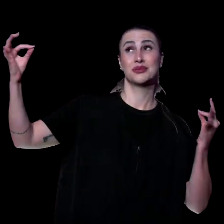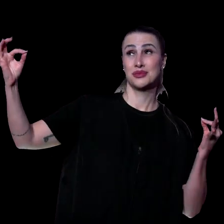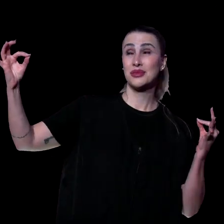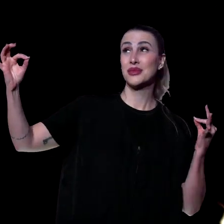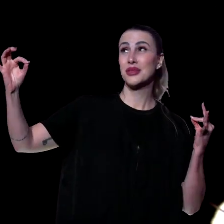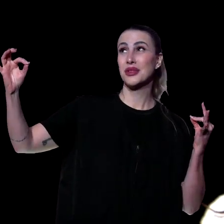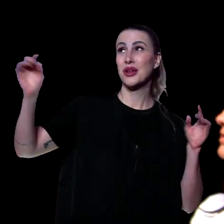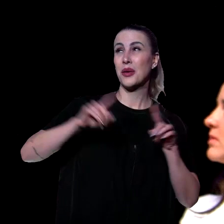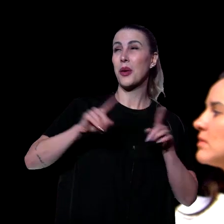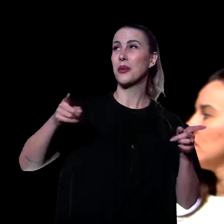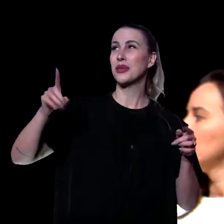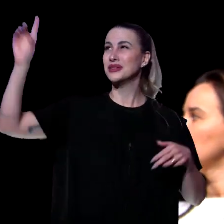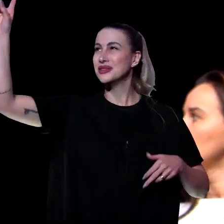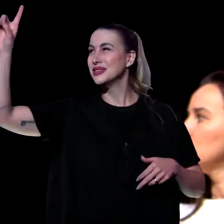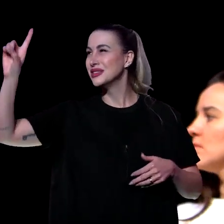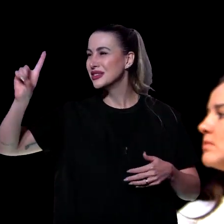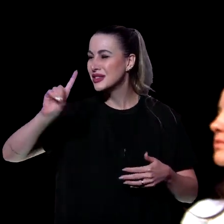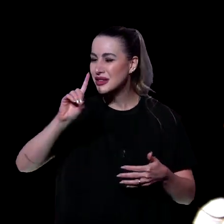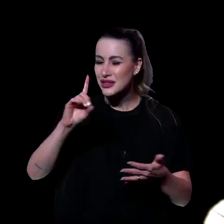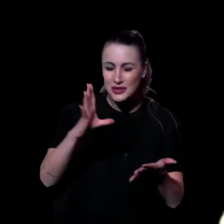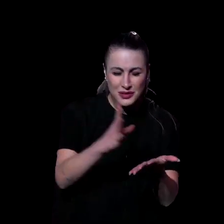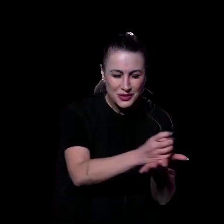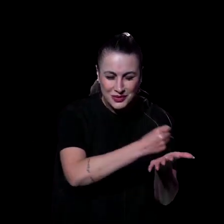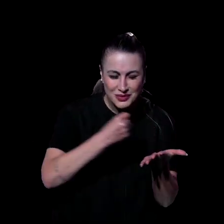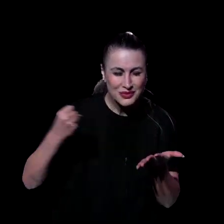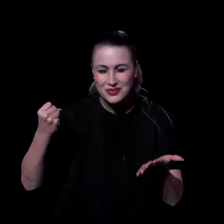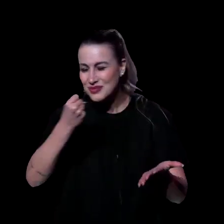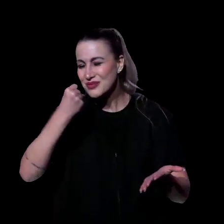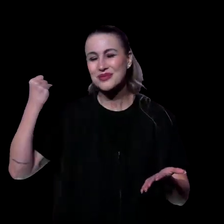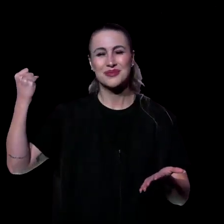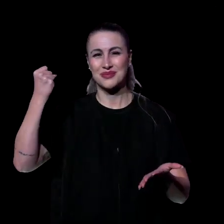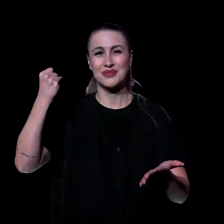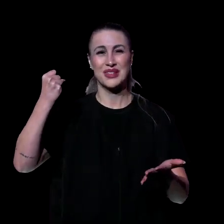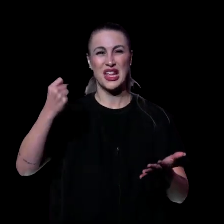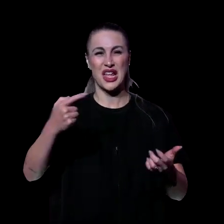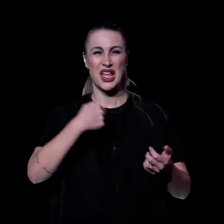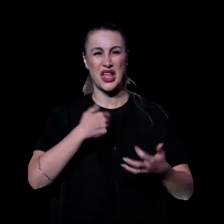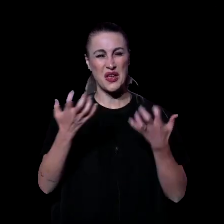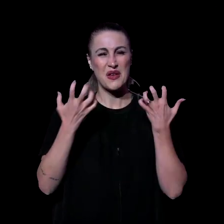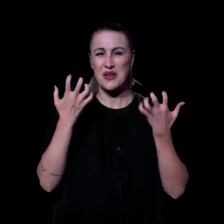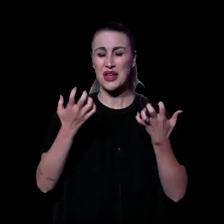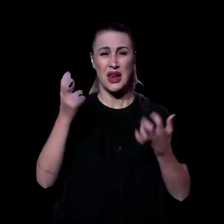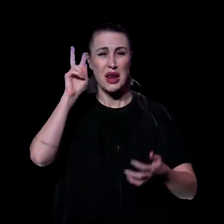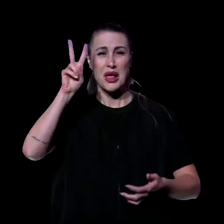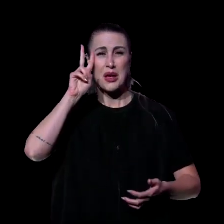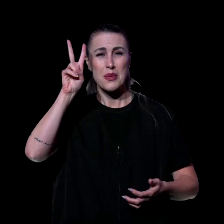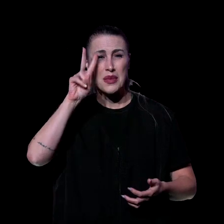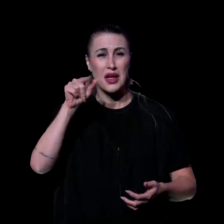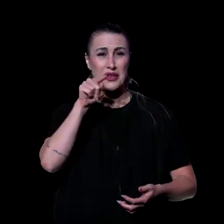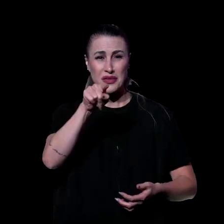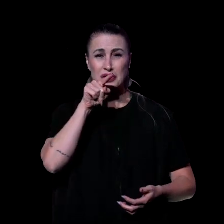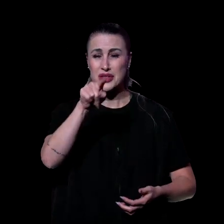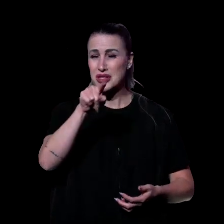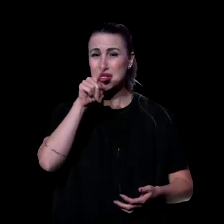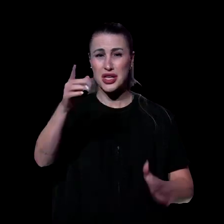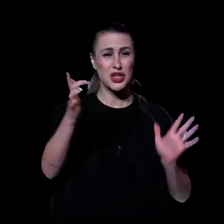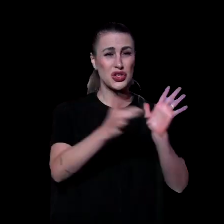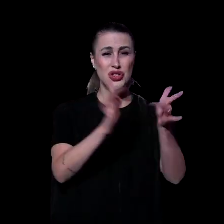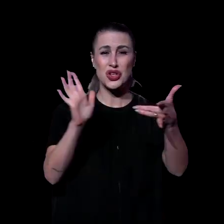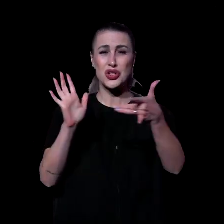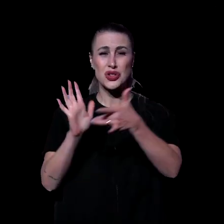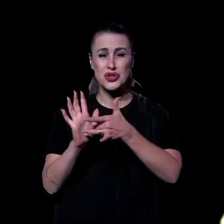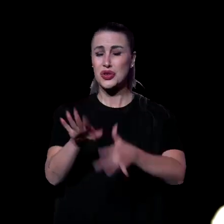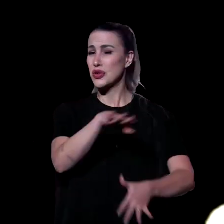Ele veio até essa terra para te resgatar e hoje eu estou aqui para te lembrar isso. Jesus morreu no seu lugar para te dar vida e vida em abundância,